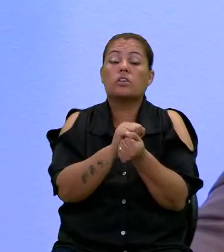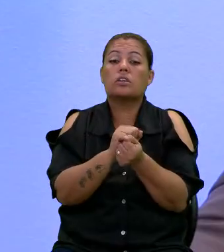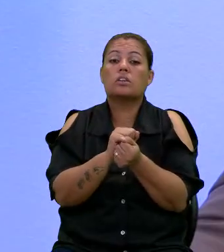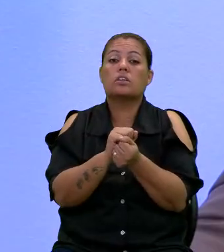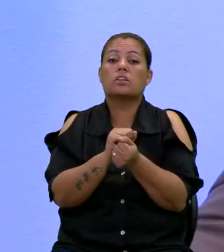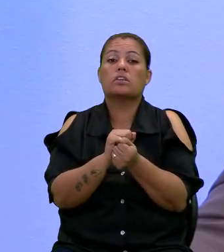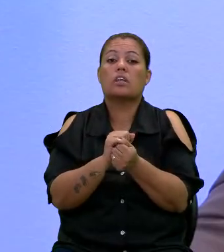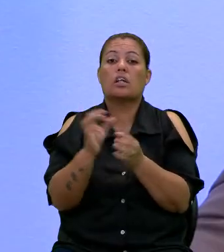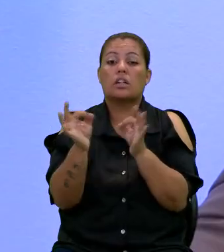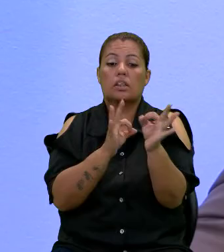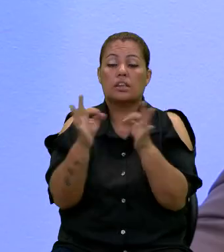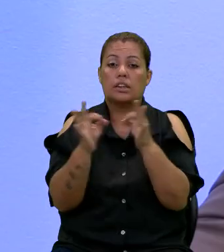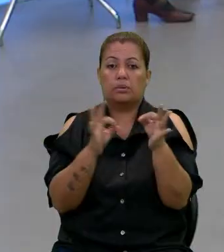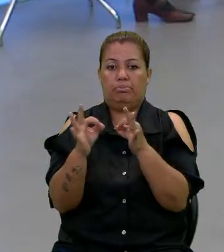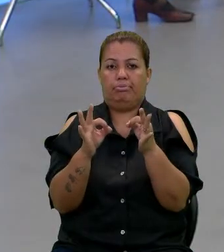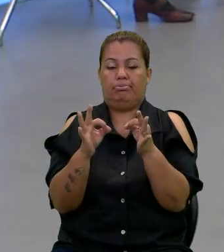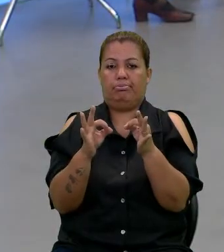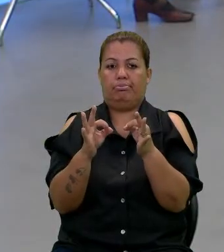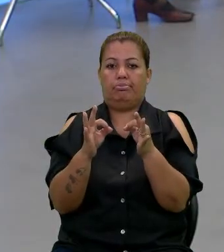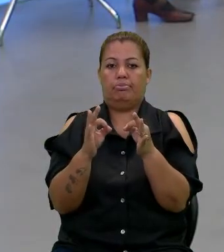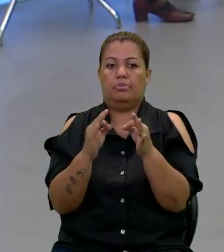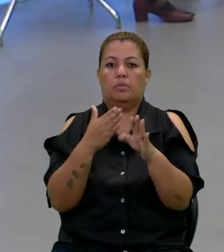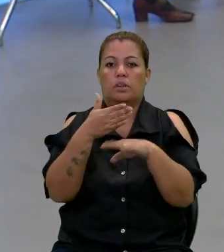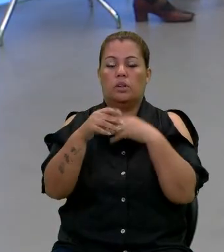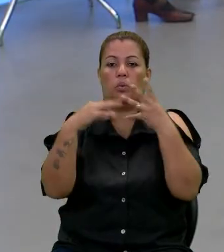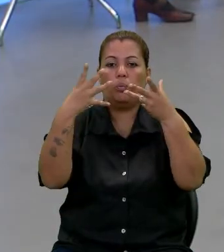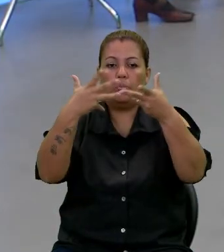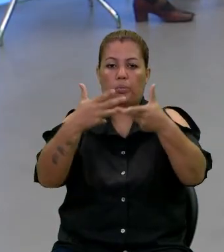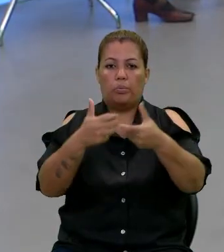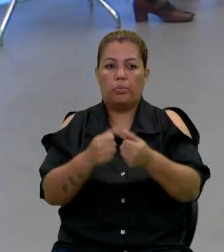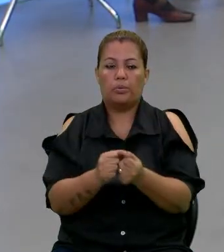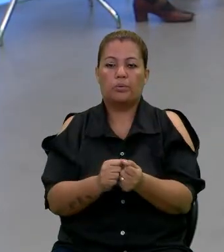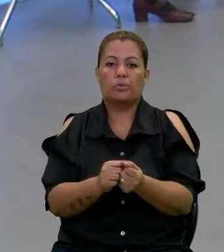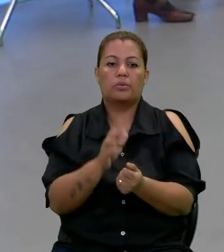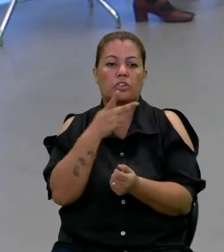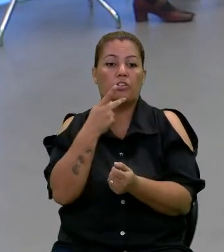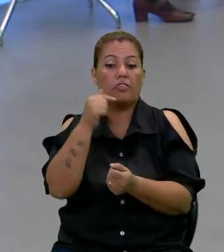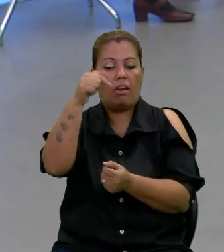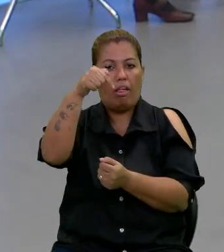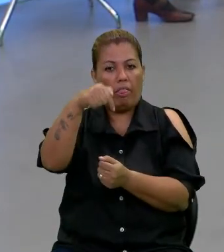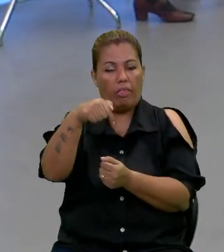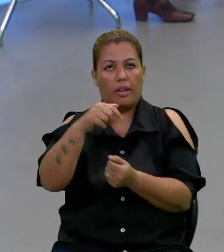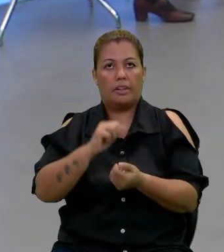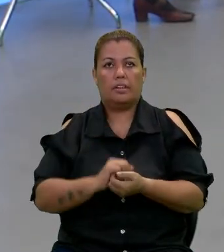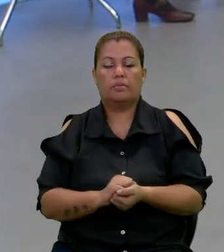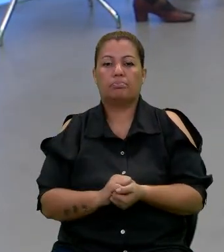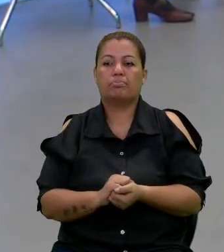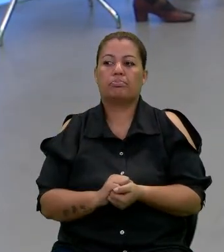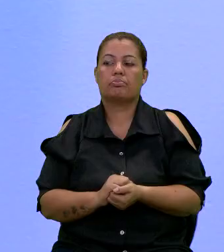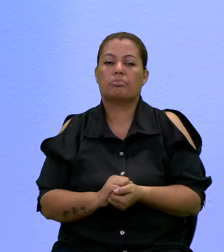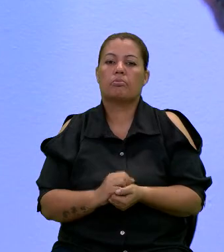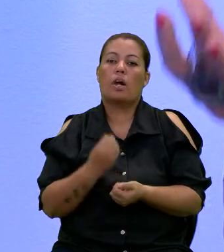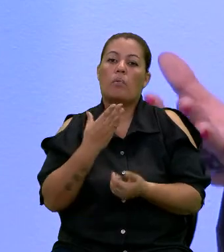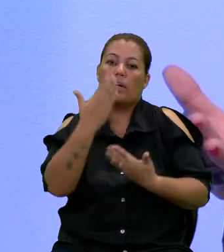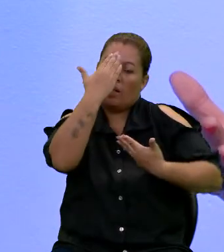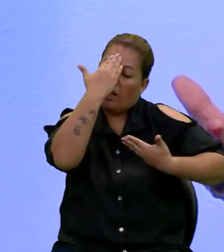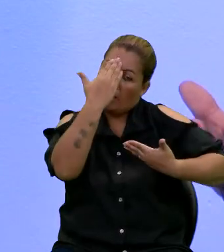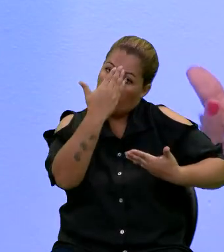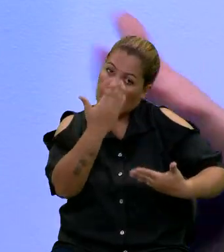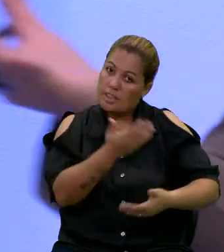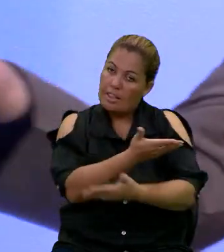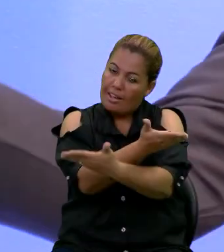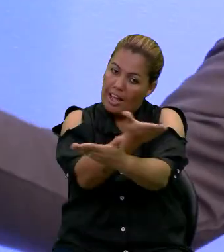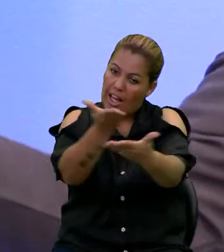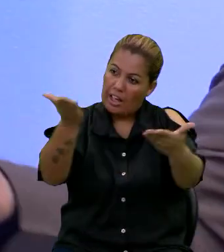contemplado esse plano, passando por tudo que já foi dito aqui. Bom, eu quero agradecer a